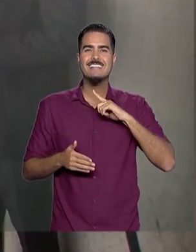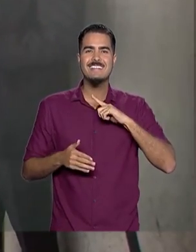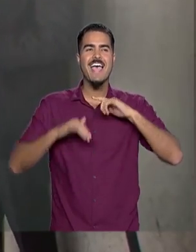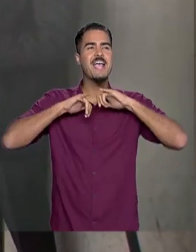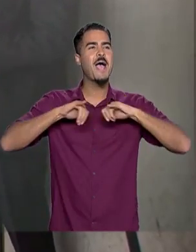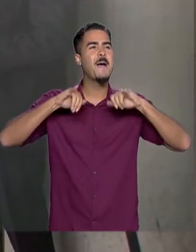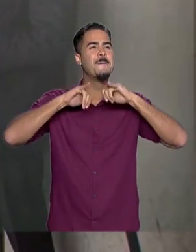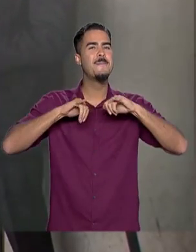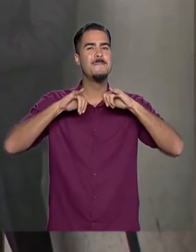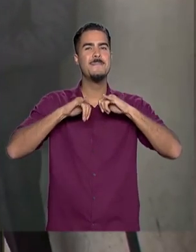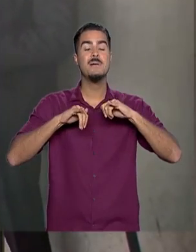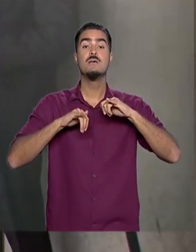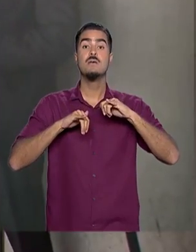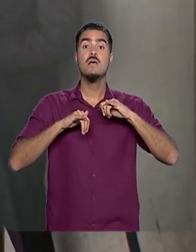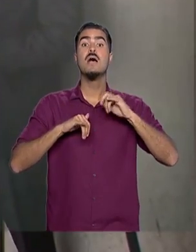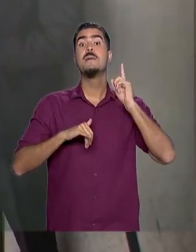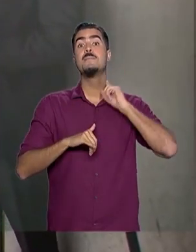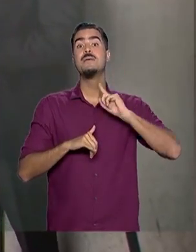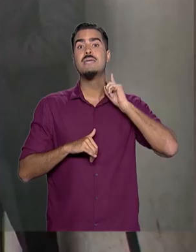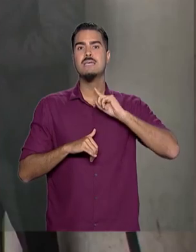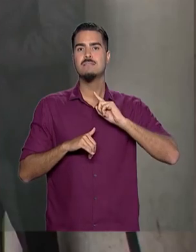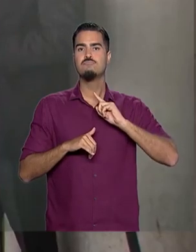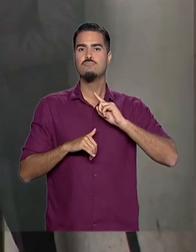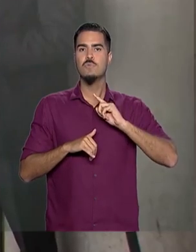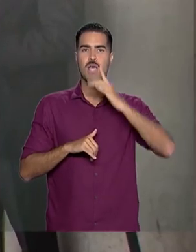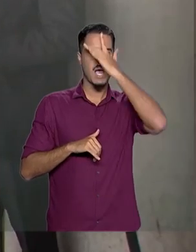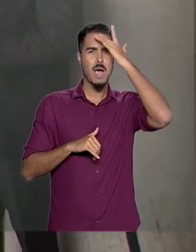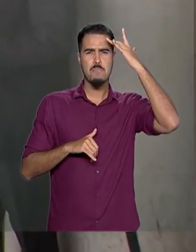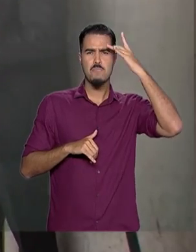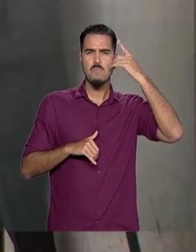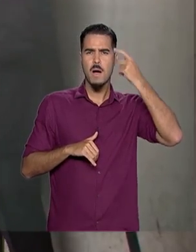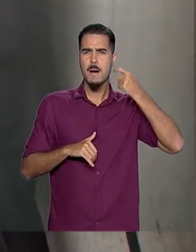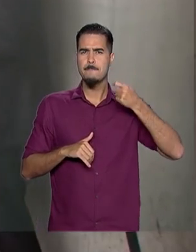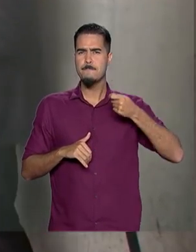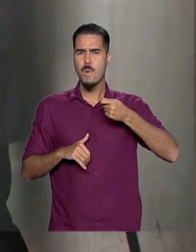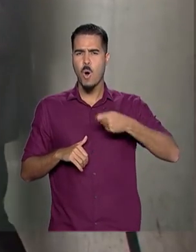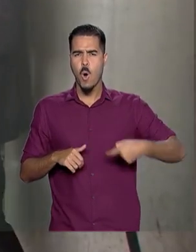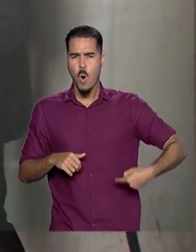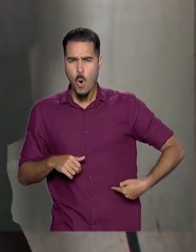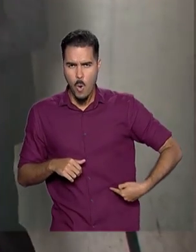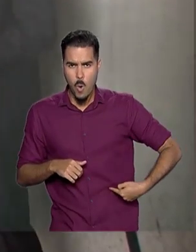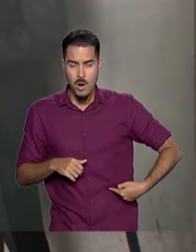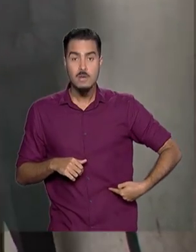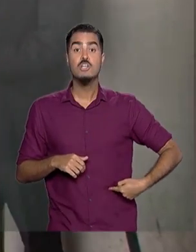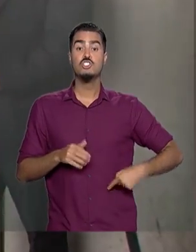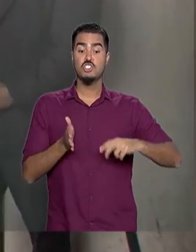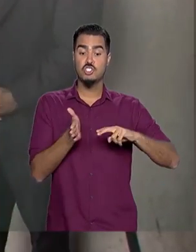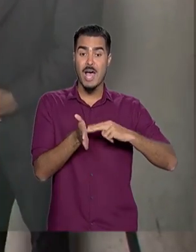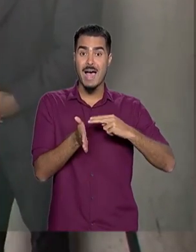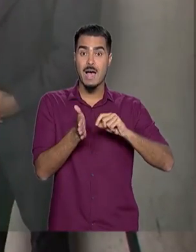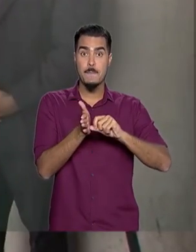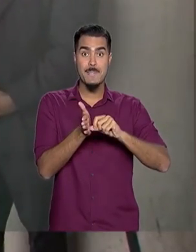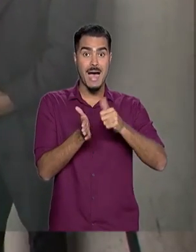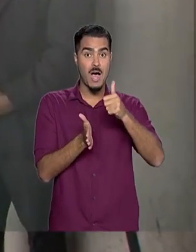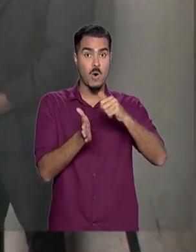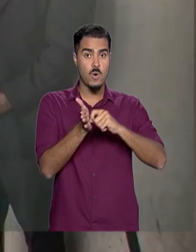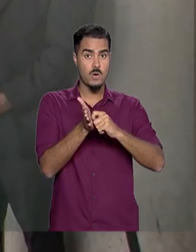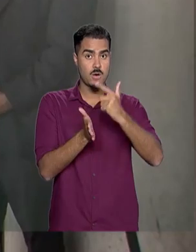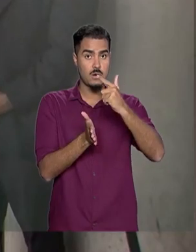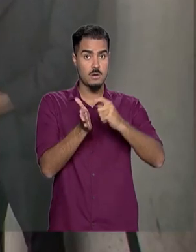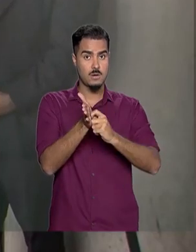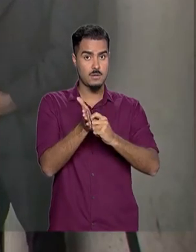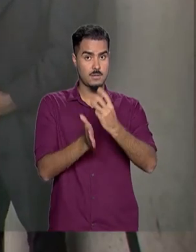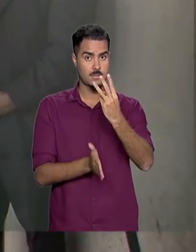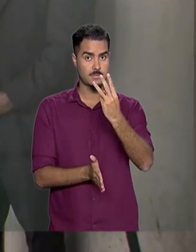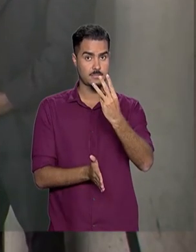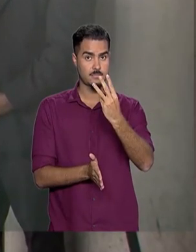campanha, quando ele tomou uma facada. E ele realizou três cirurgias depois deste acontecimento.